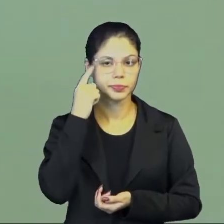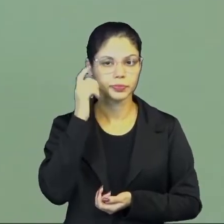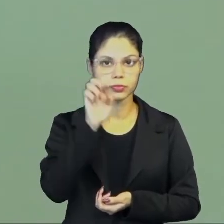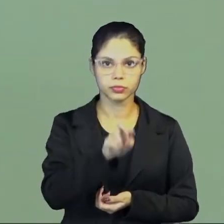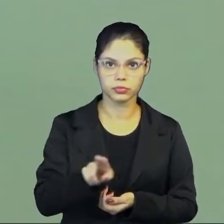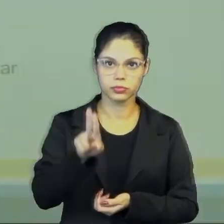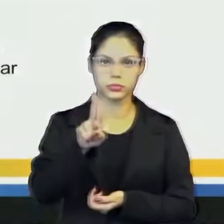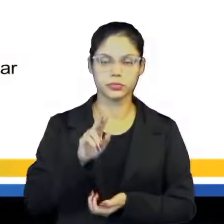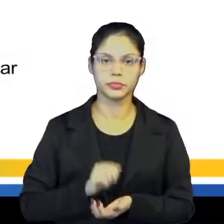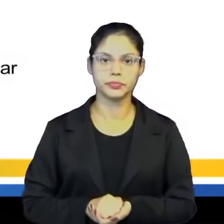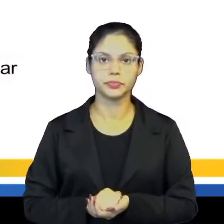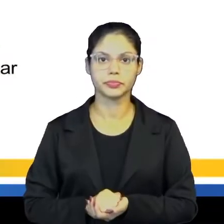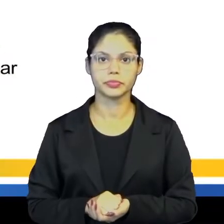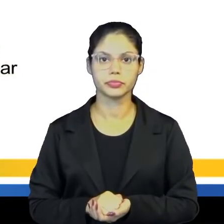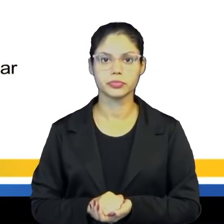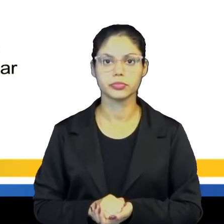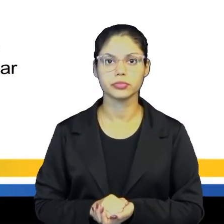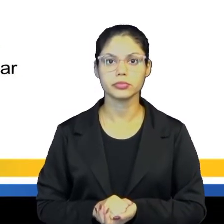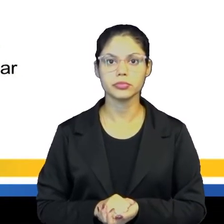europeia.